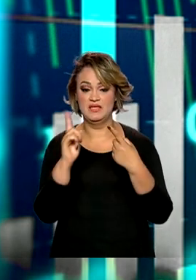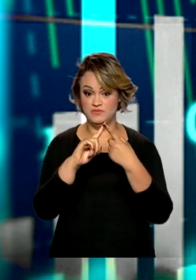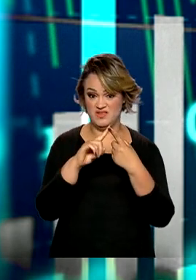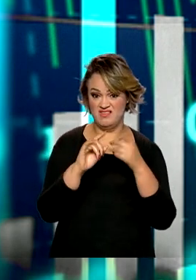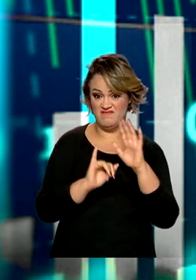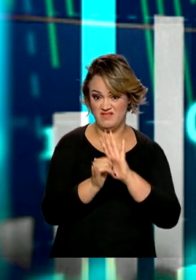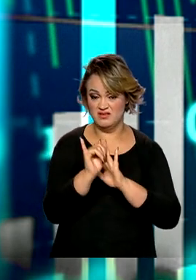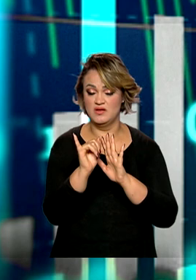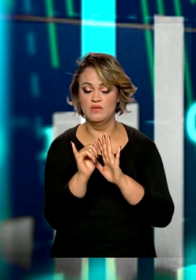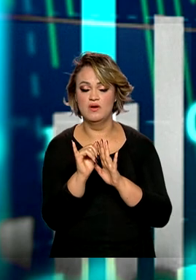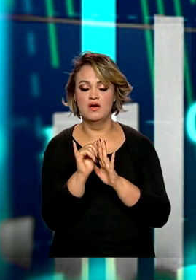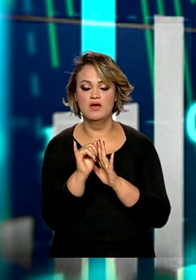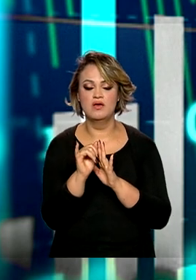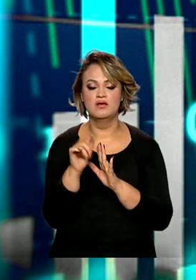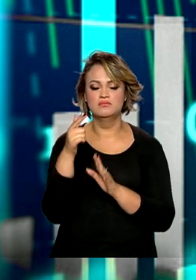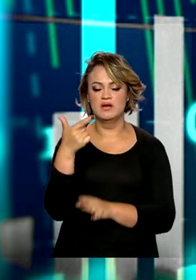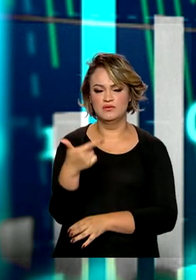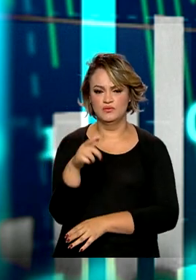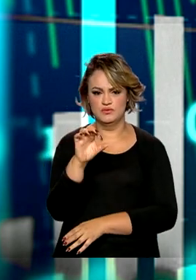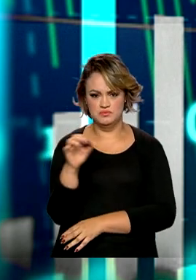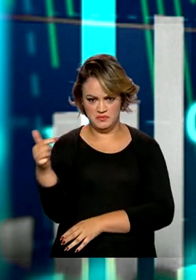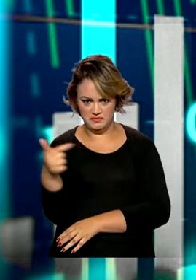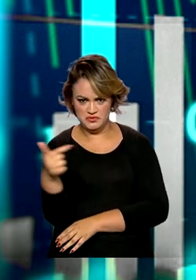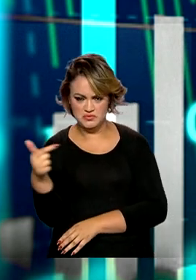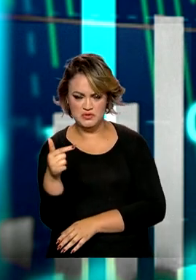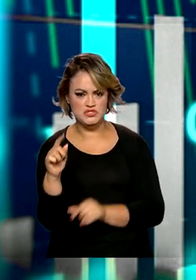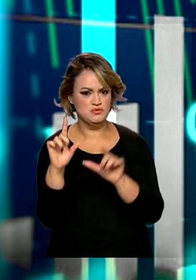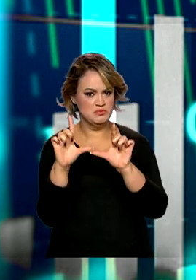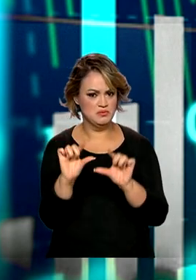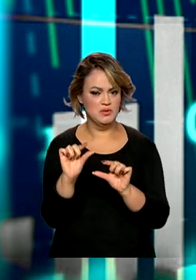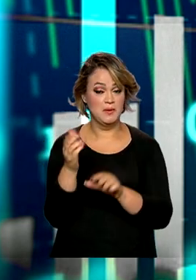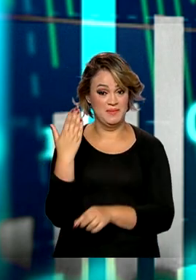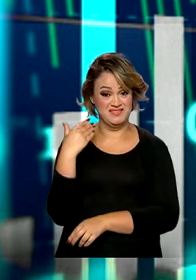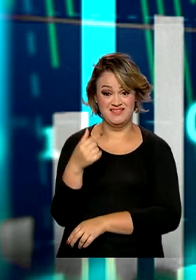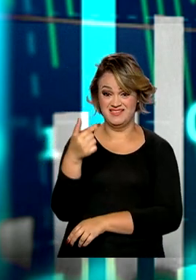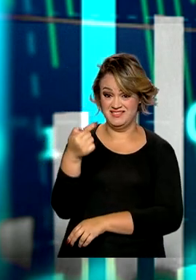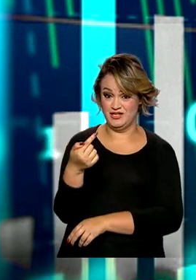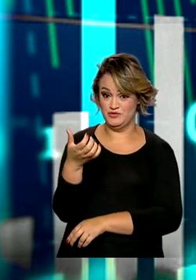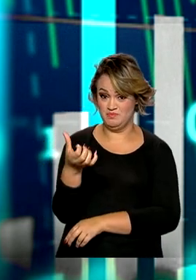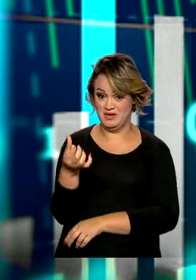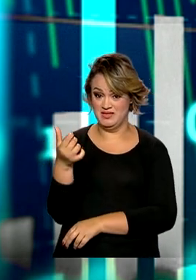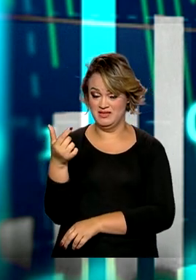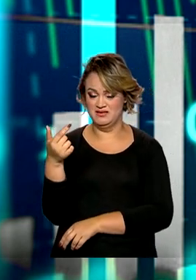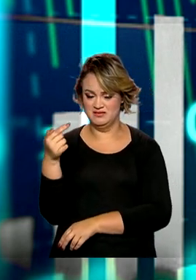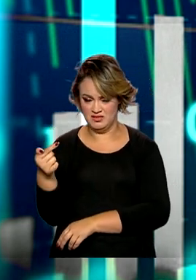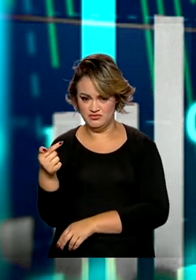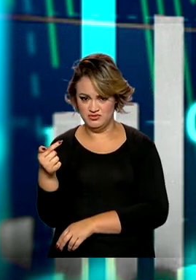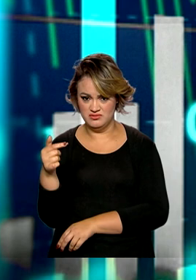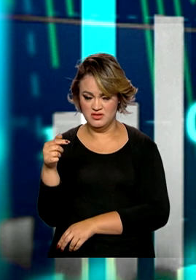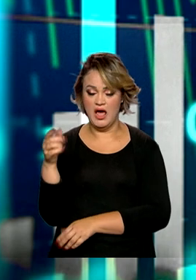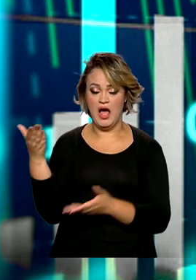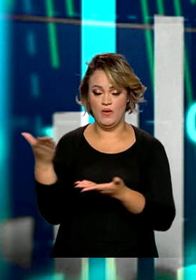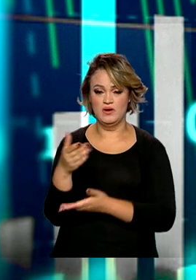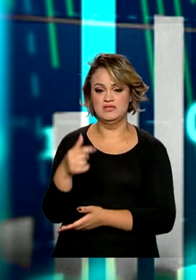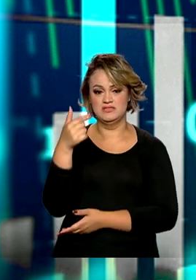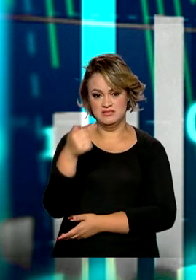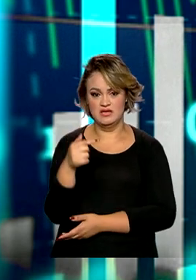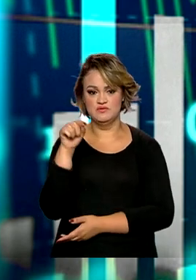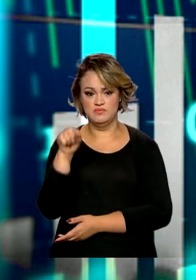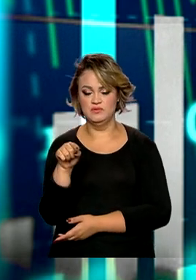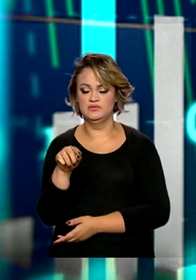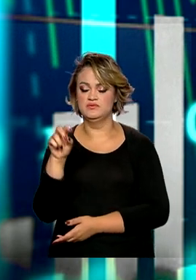inflação do mercado para 2022 caiu de 7,67% para 7